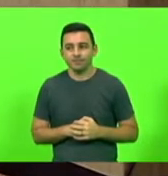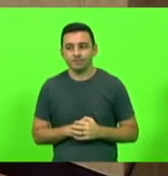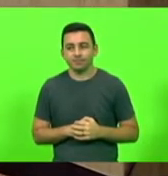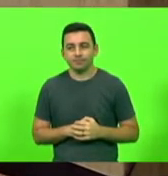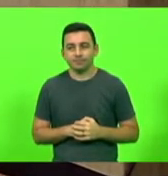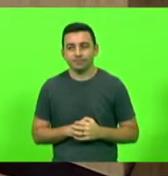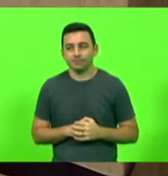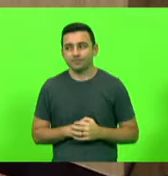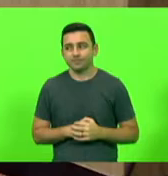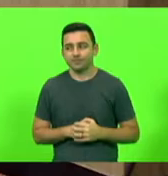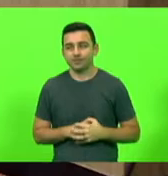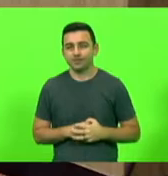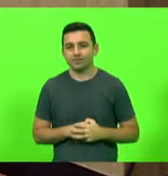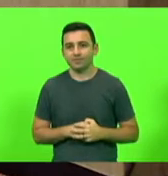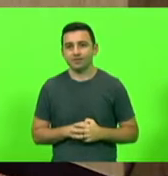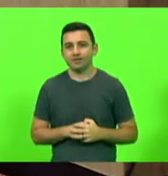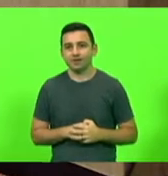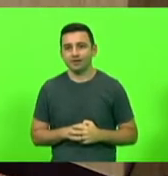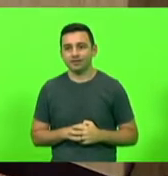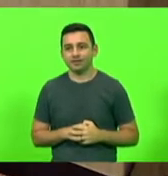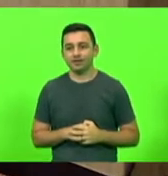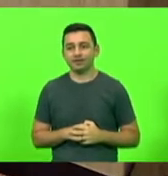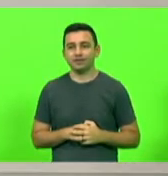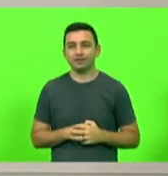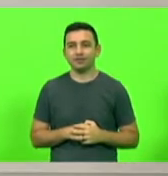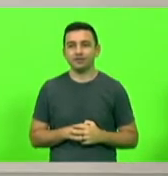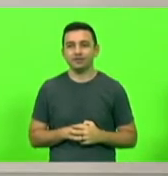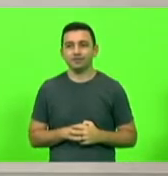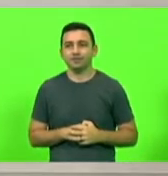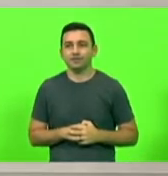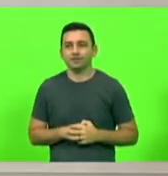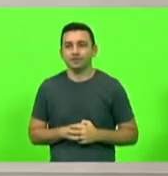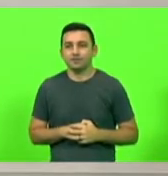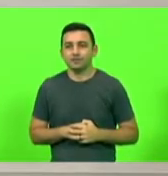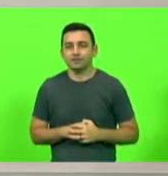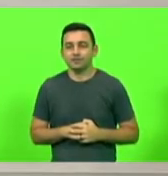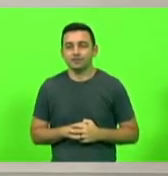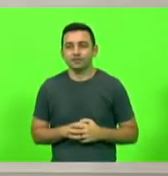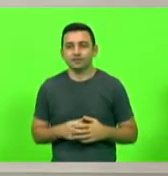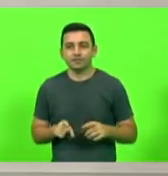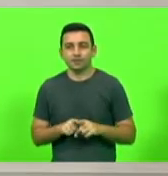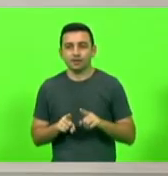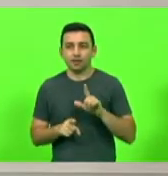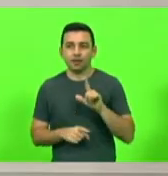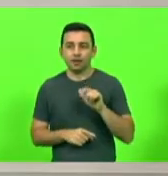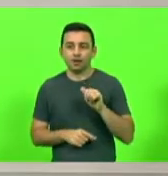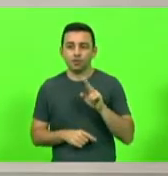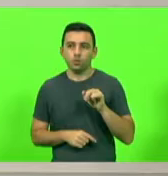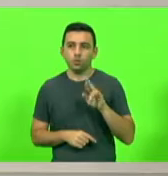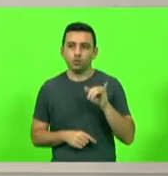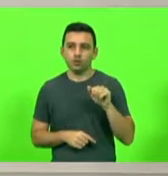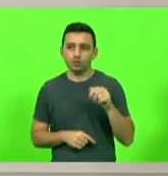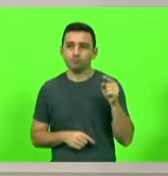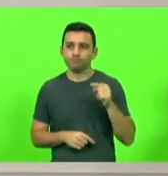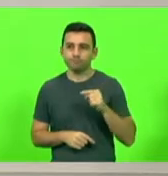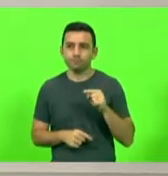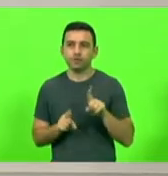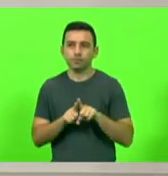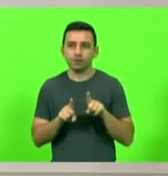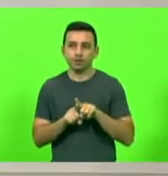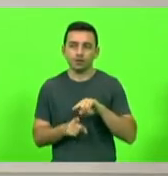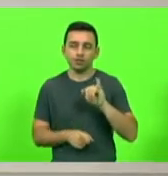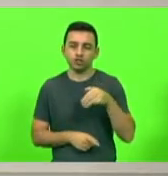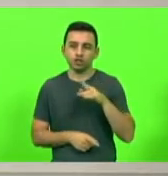Aproveitar para registrar a presença do vereador Lauria Alves dos Santos, a Jaqueline Alves de